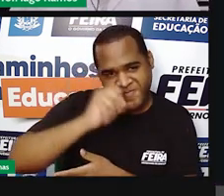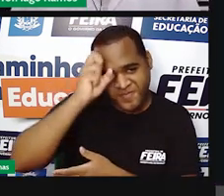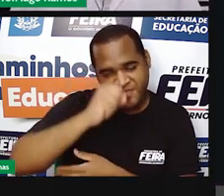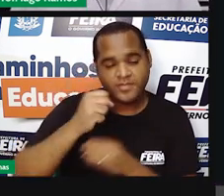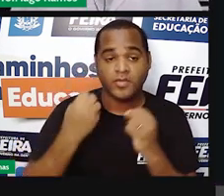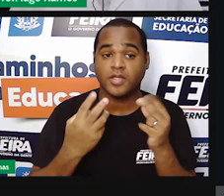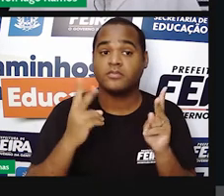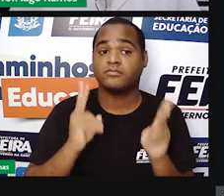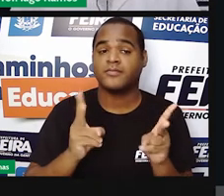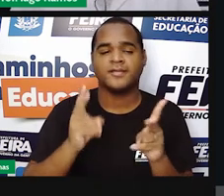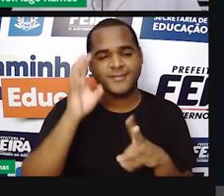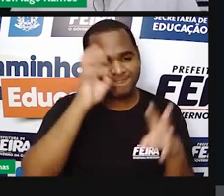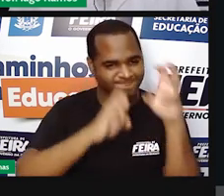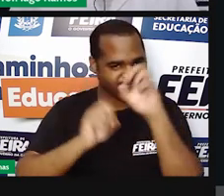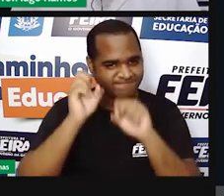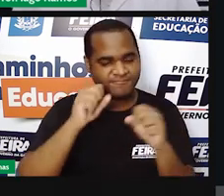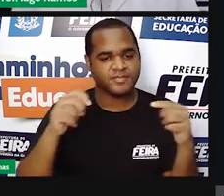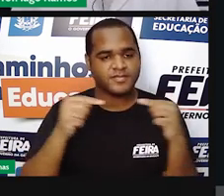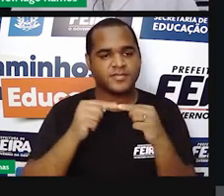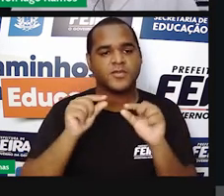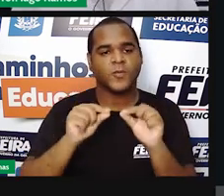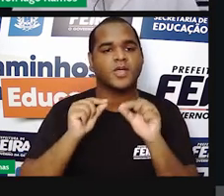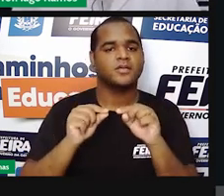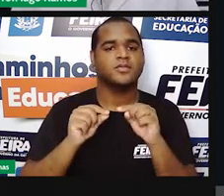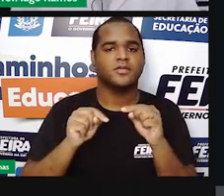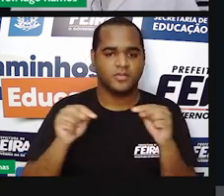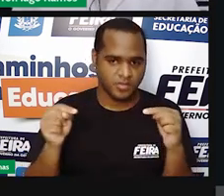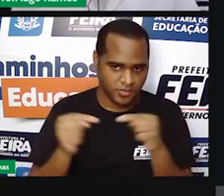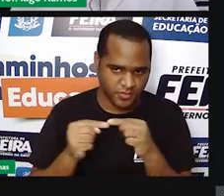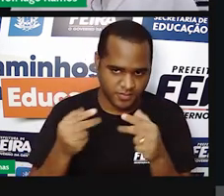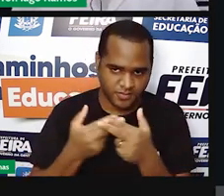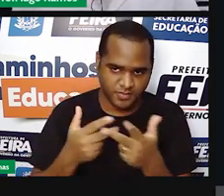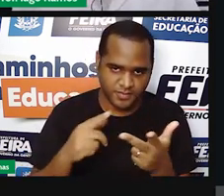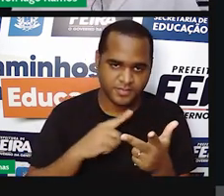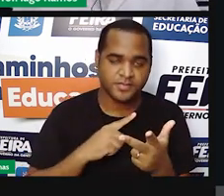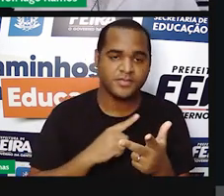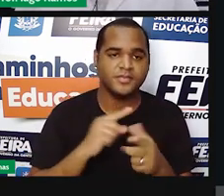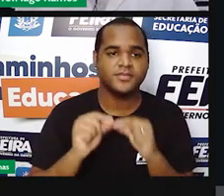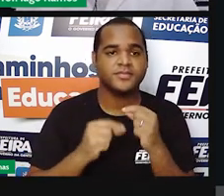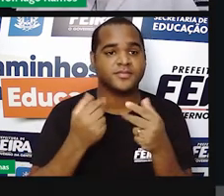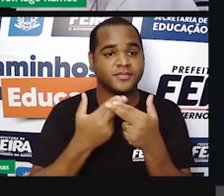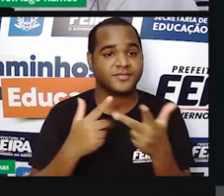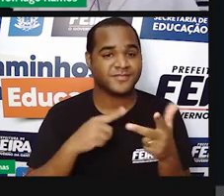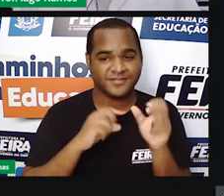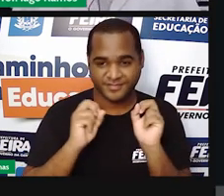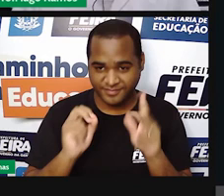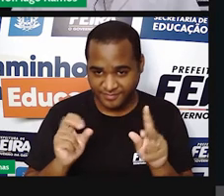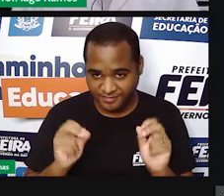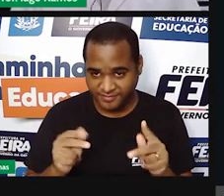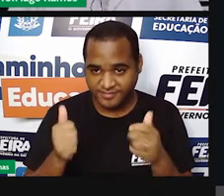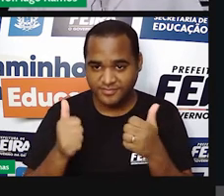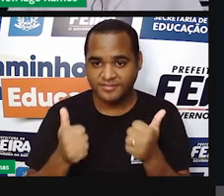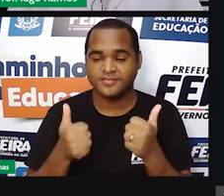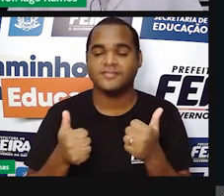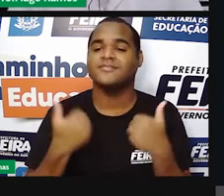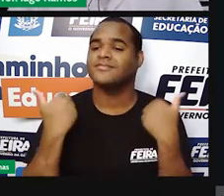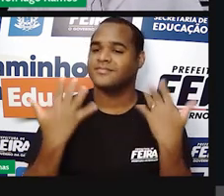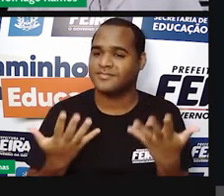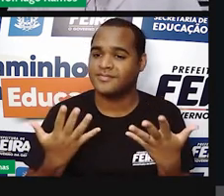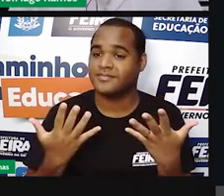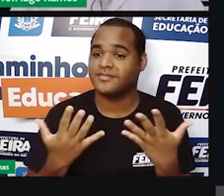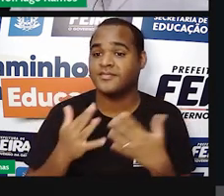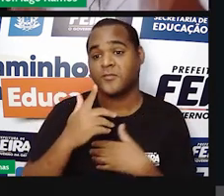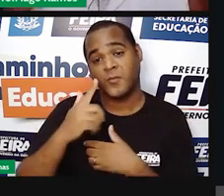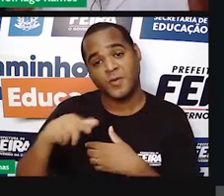praticar um pouco, né, sobre essas formas de representar números racionais, valeu? Bom, então a gente